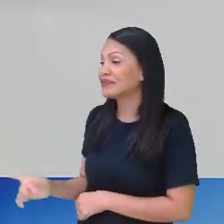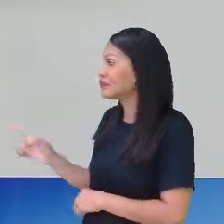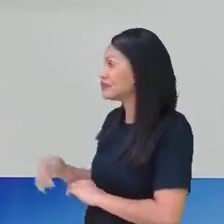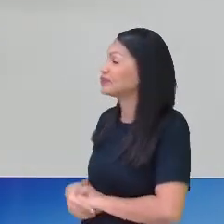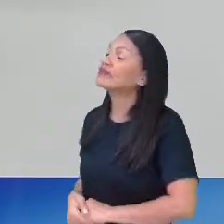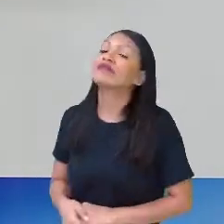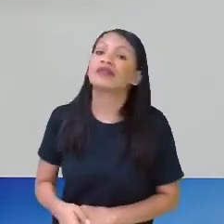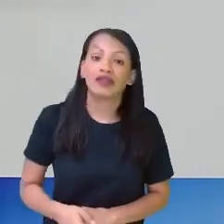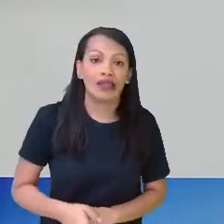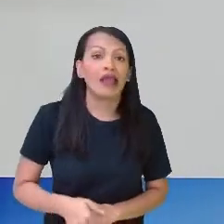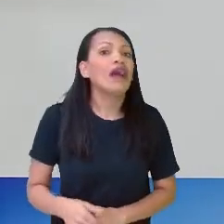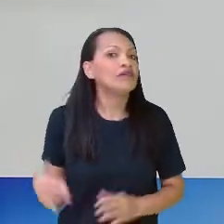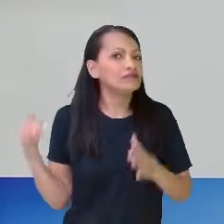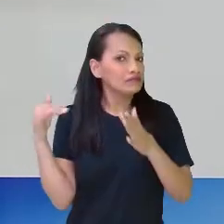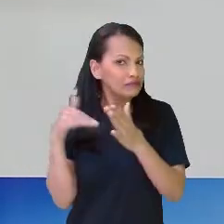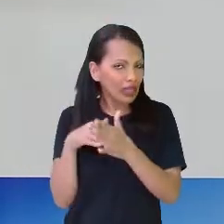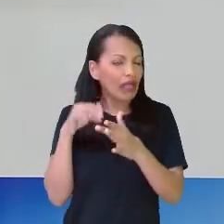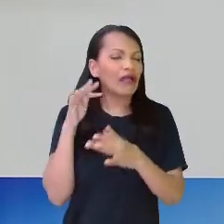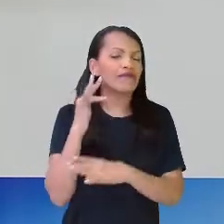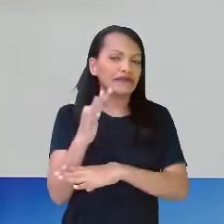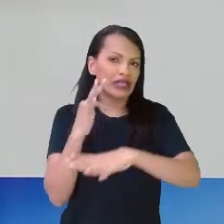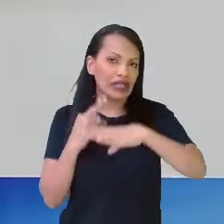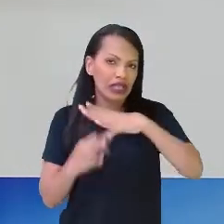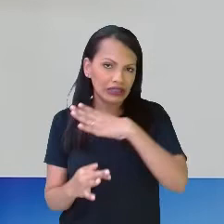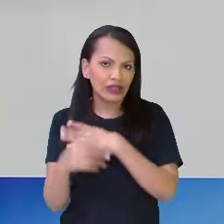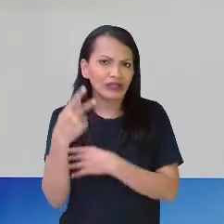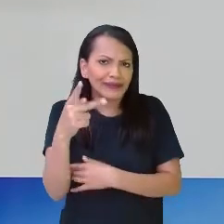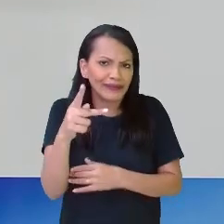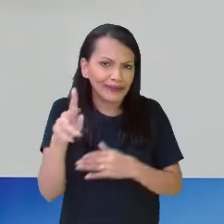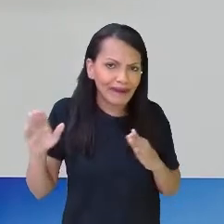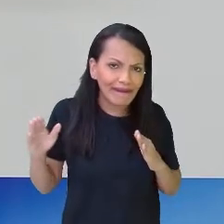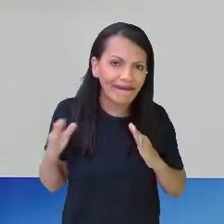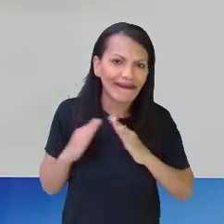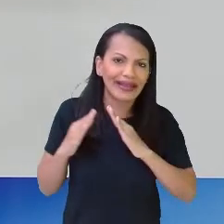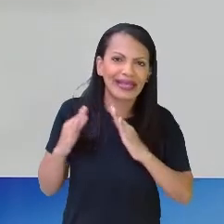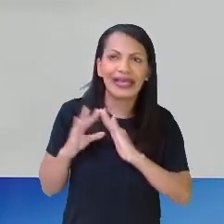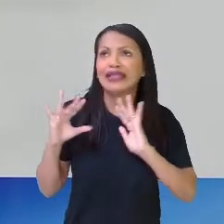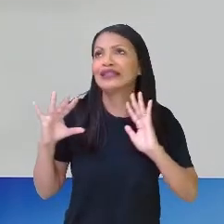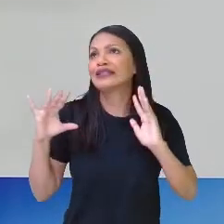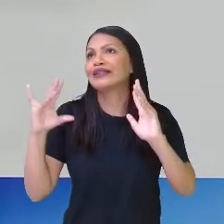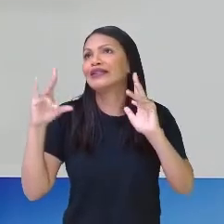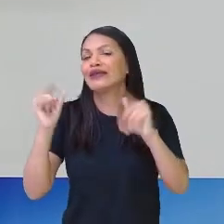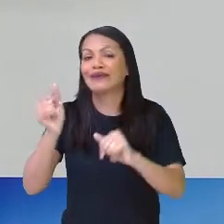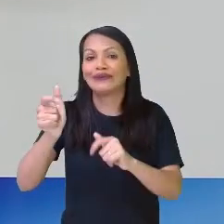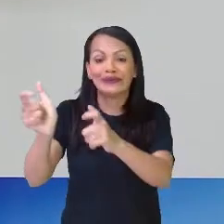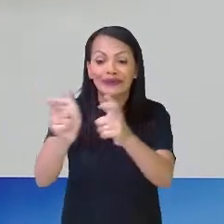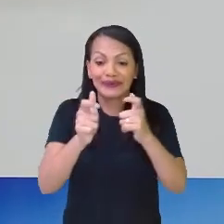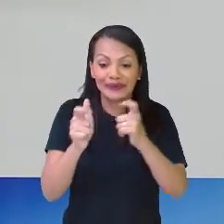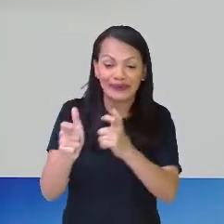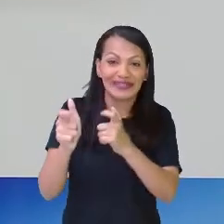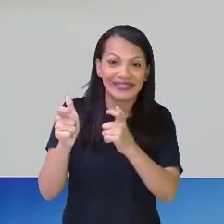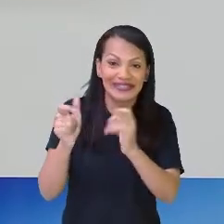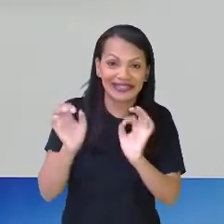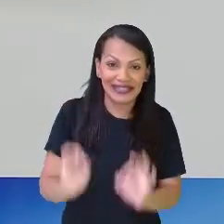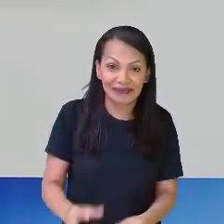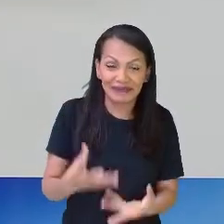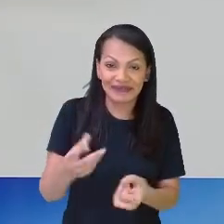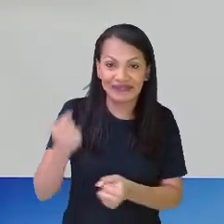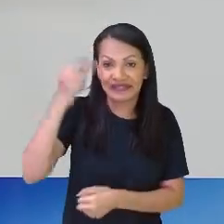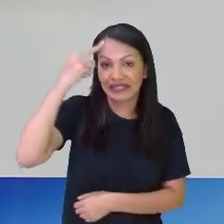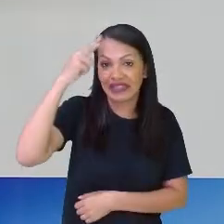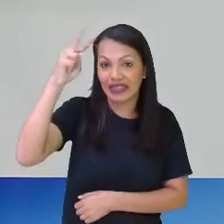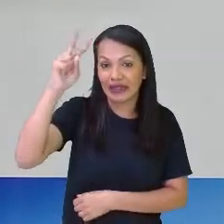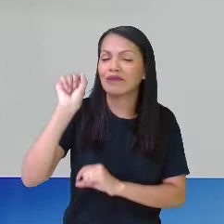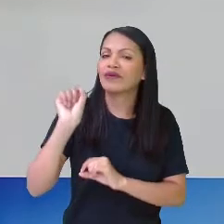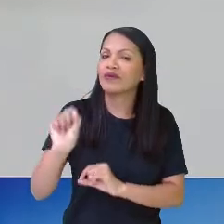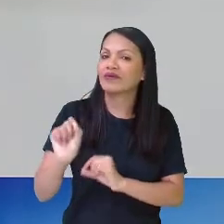contas, até fração está aí na tua casa, em todos os lugares, não é, minha gente? E aí, relembrando um pouquinho